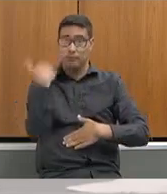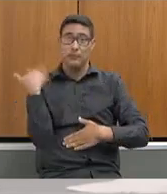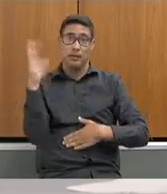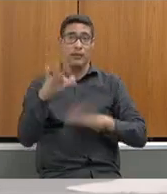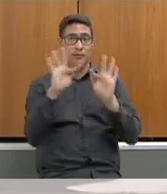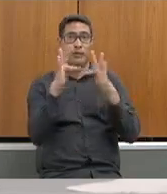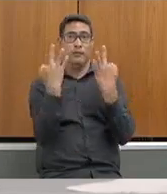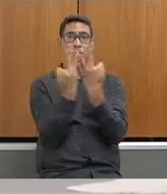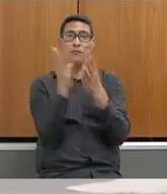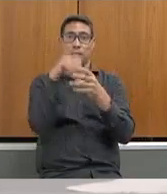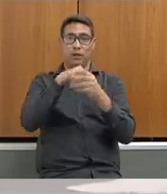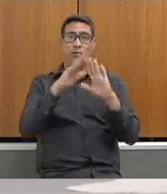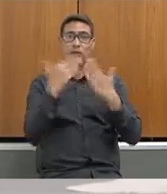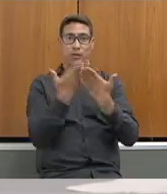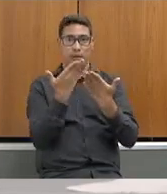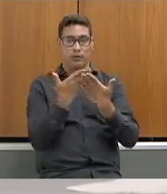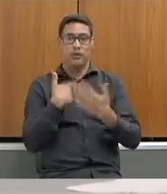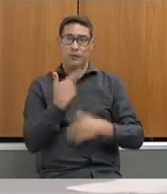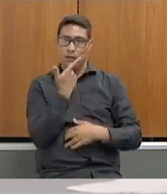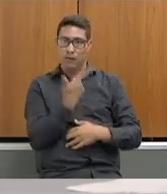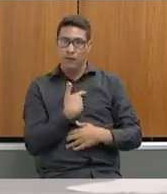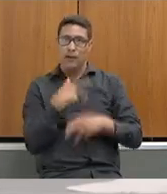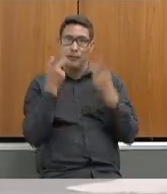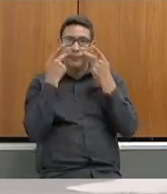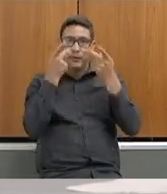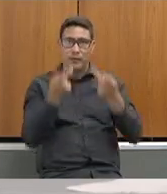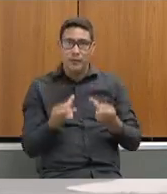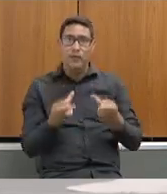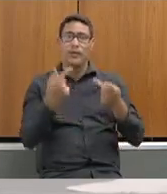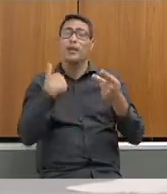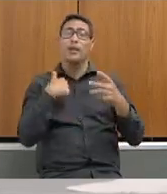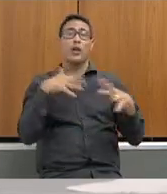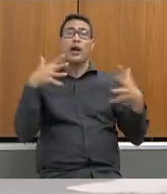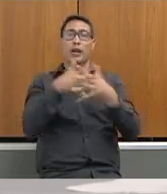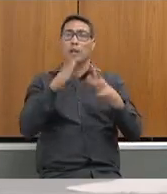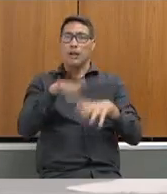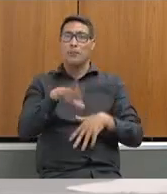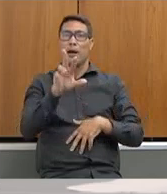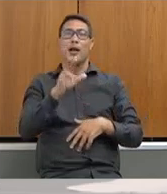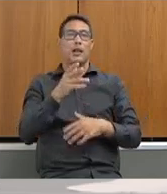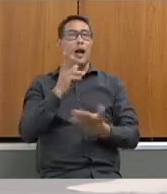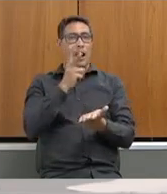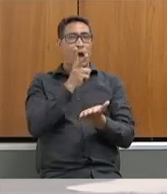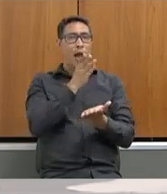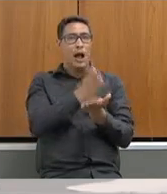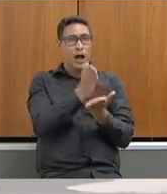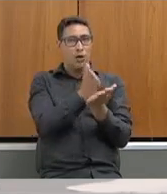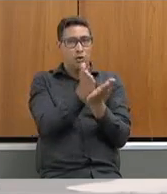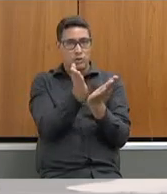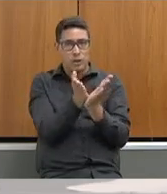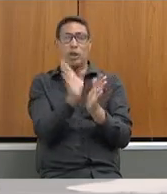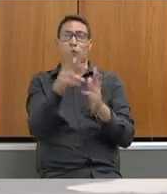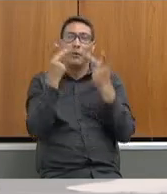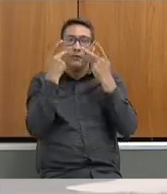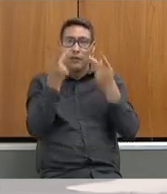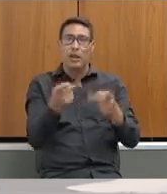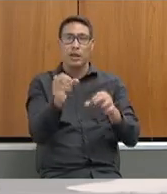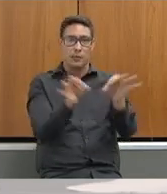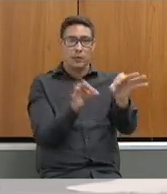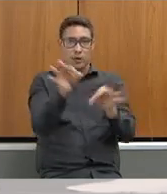dentro da escola. quando eu falo de visitas sem tirar a rotina, uma visita programada, às vezes, a gente consegue fazer